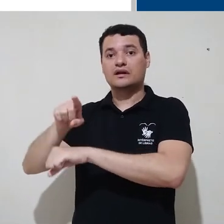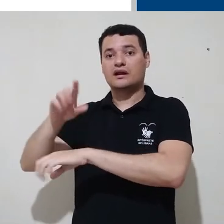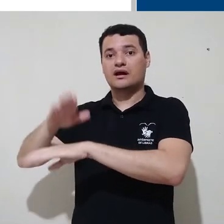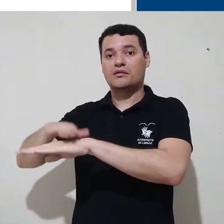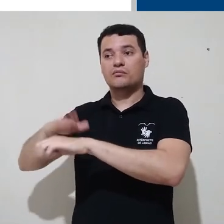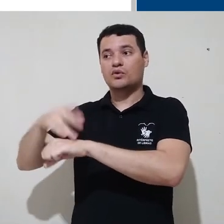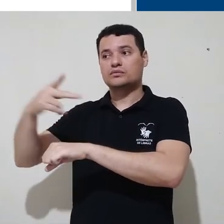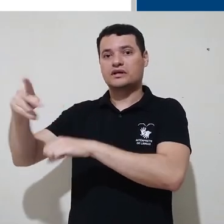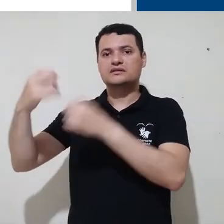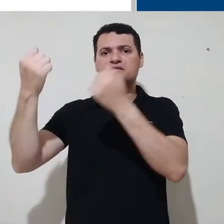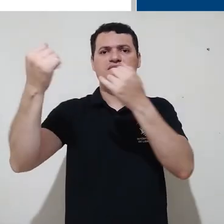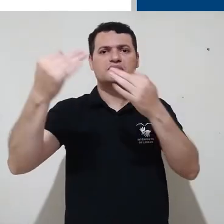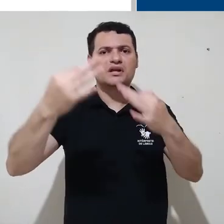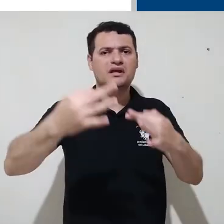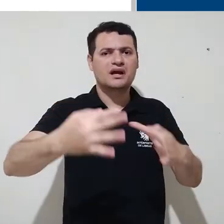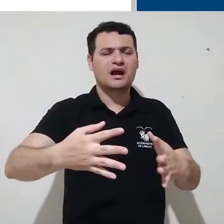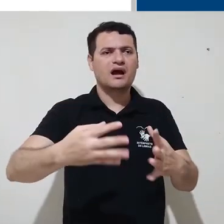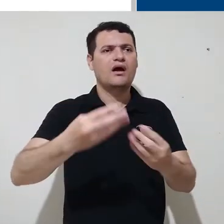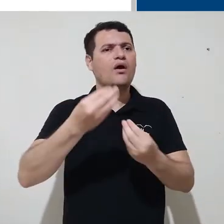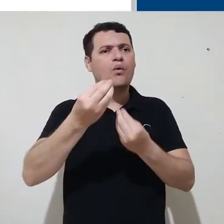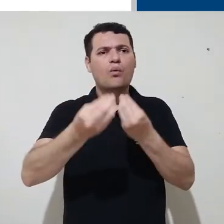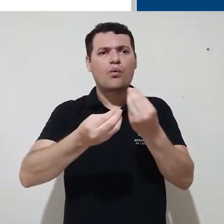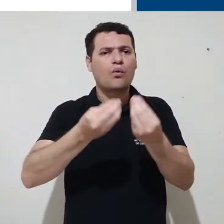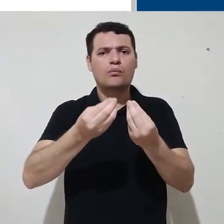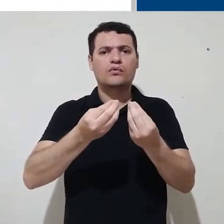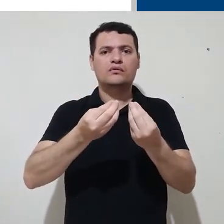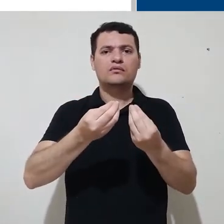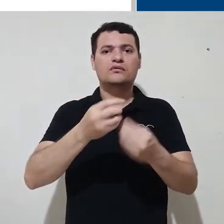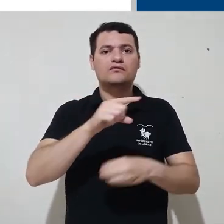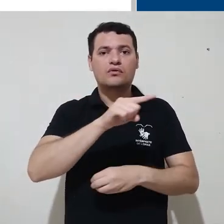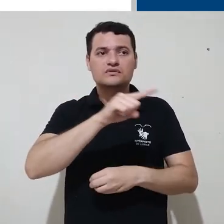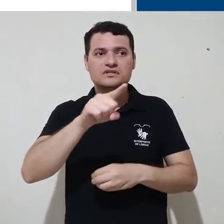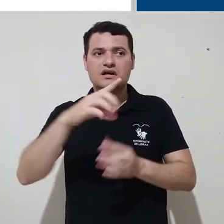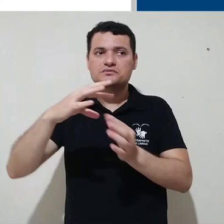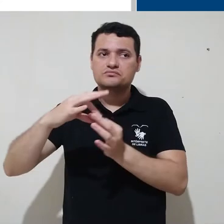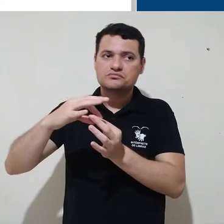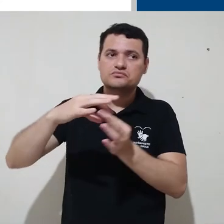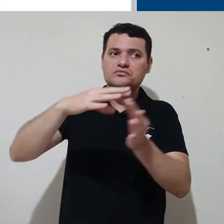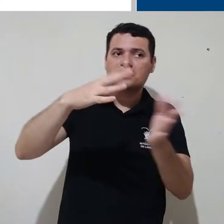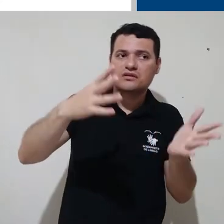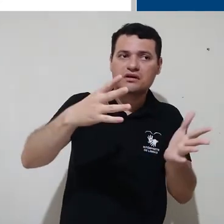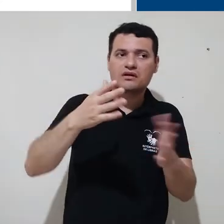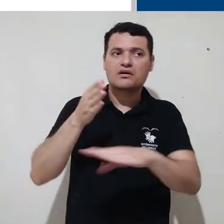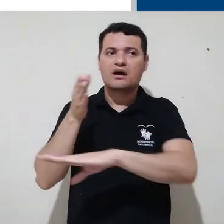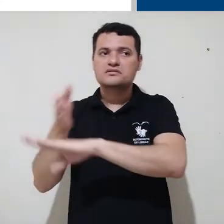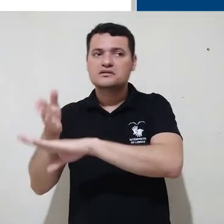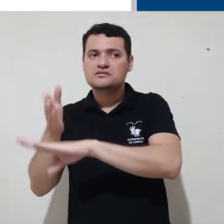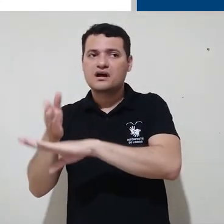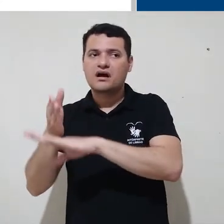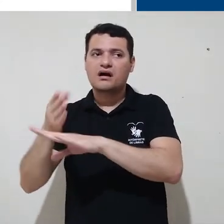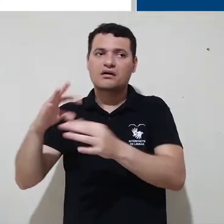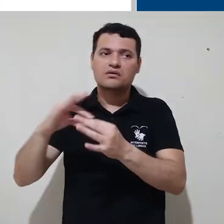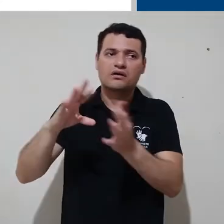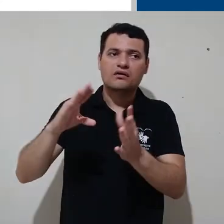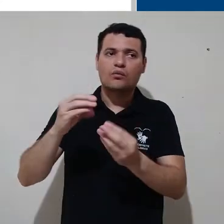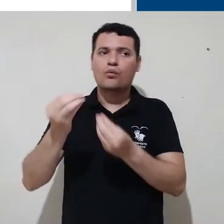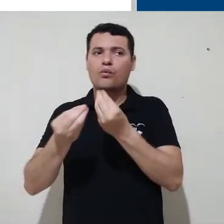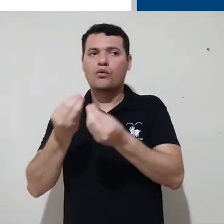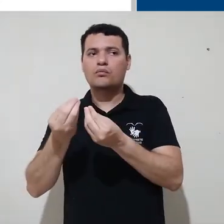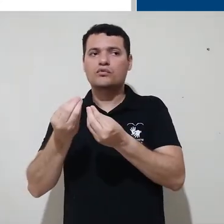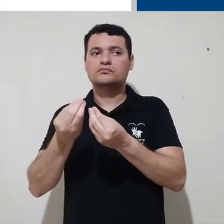esclarecida e os respectivos acessos sejam concedidos